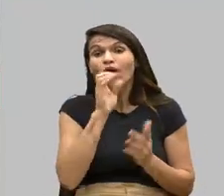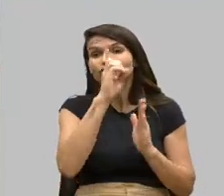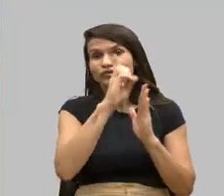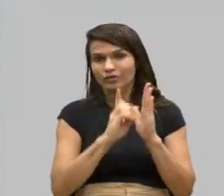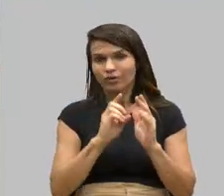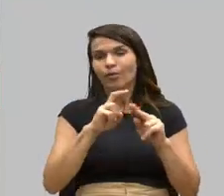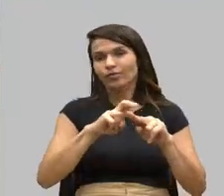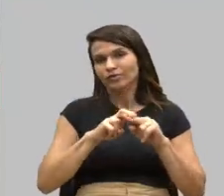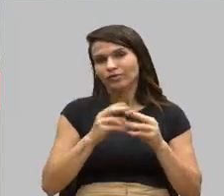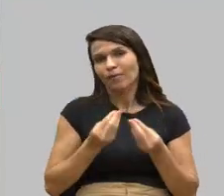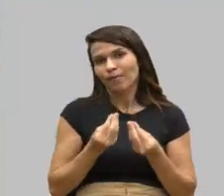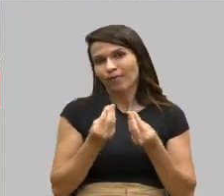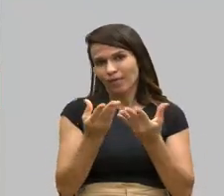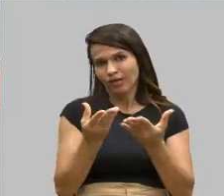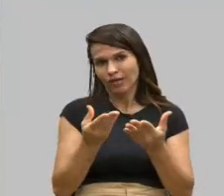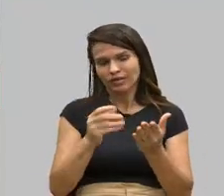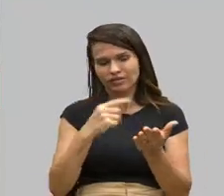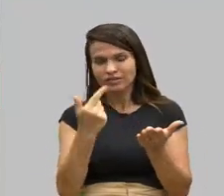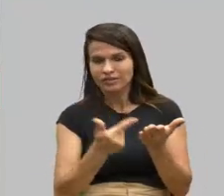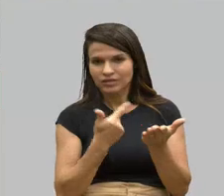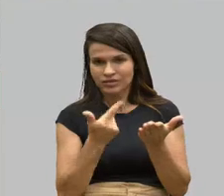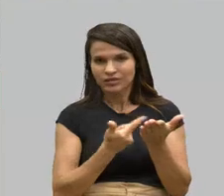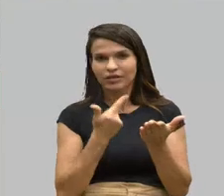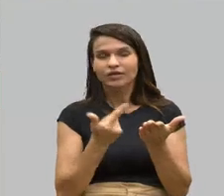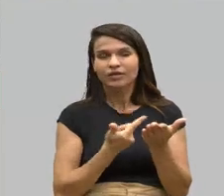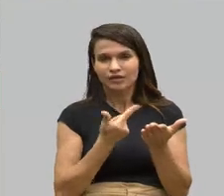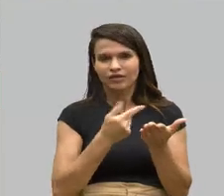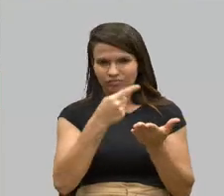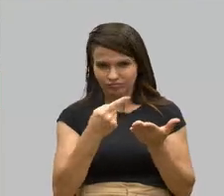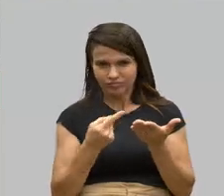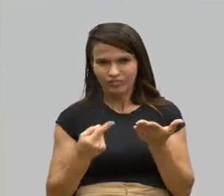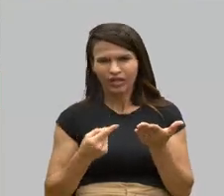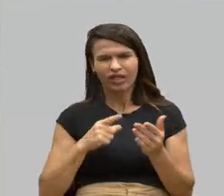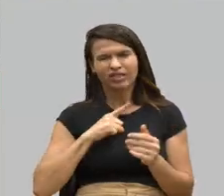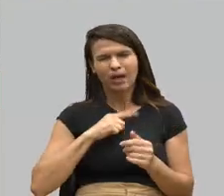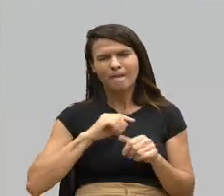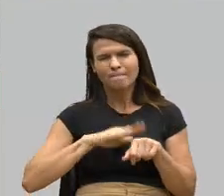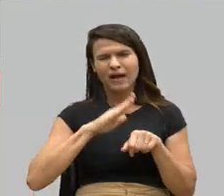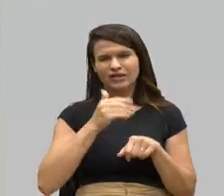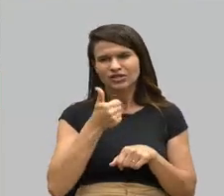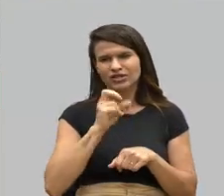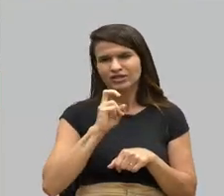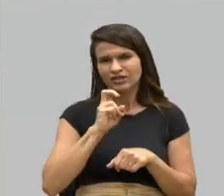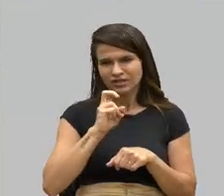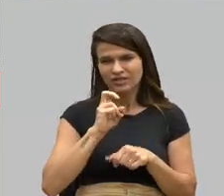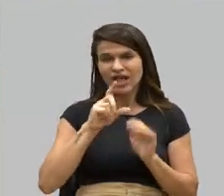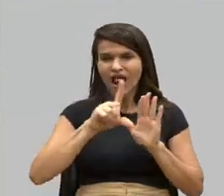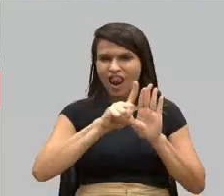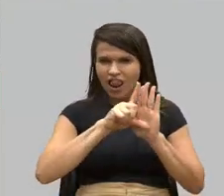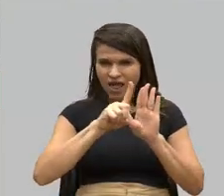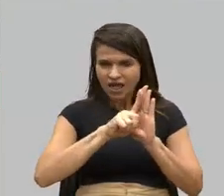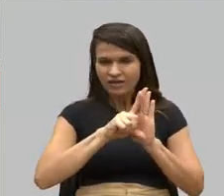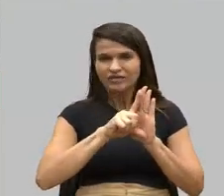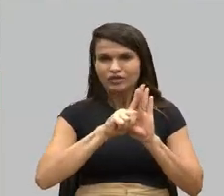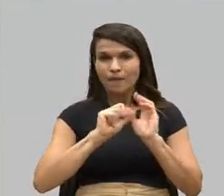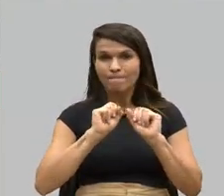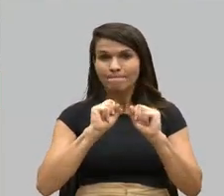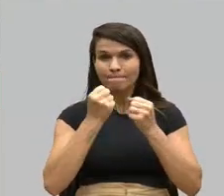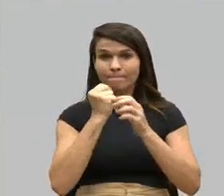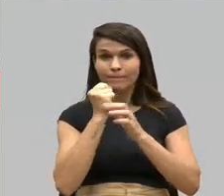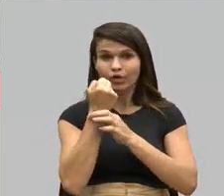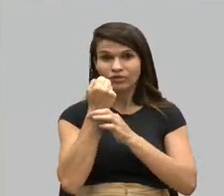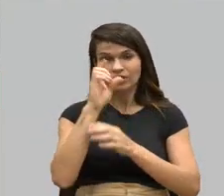entregar a vocês essa apostila, aí tem, acho que, mais de 15 de leis que protegem o deficiente.